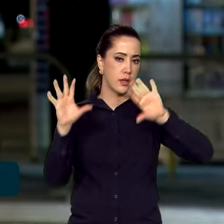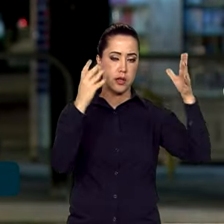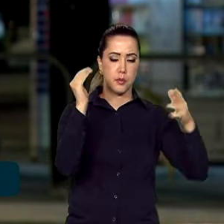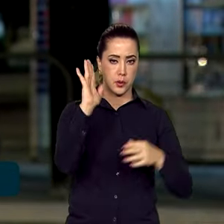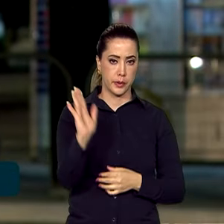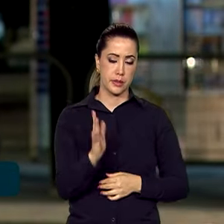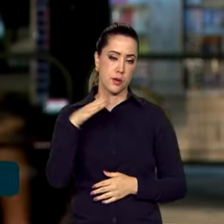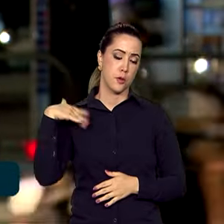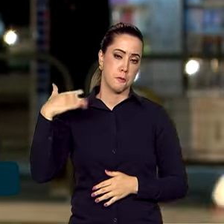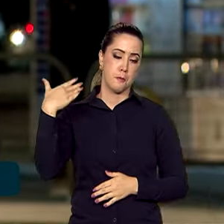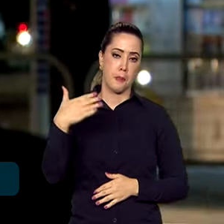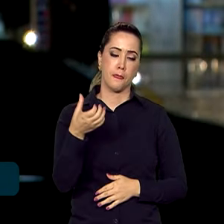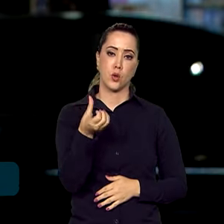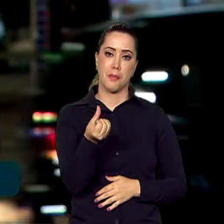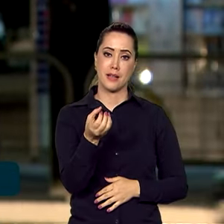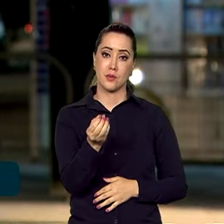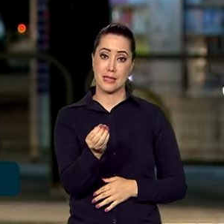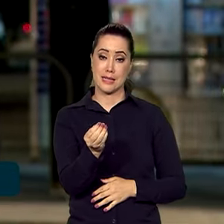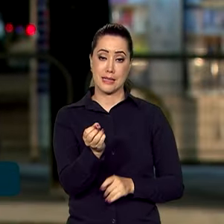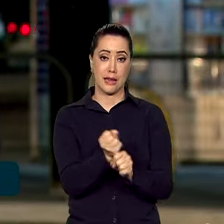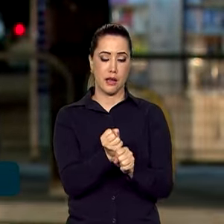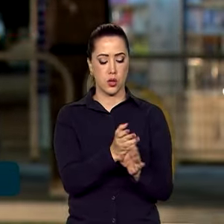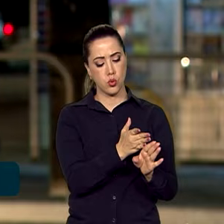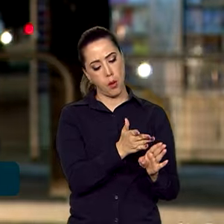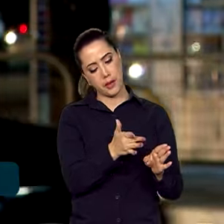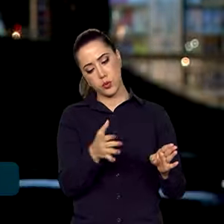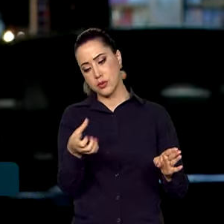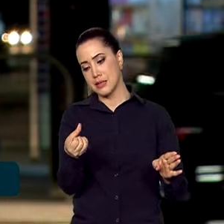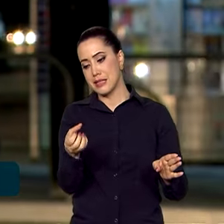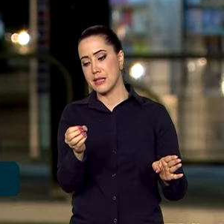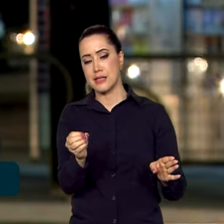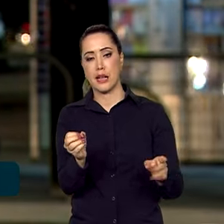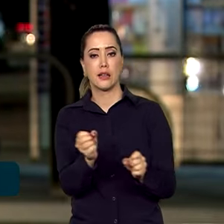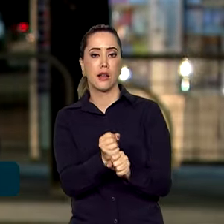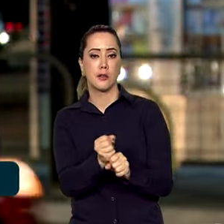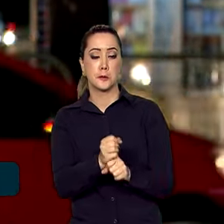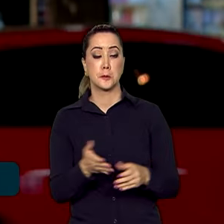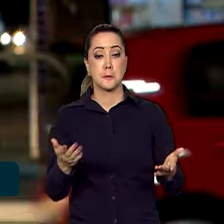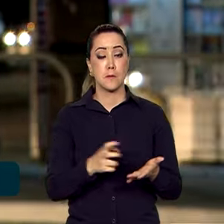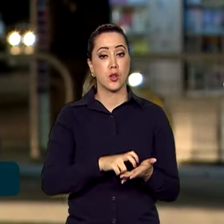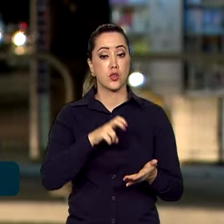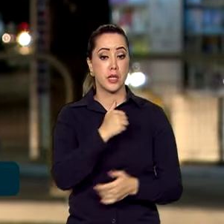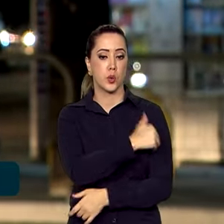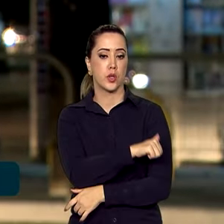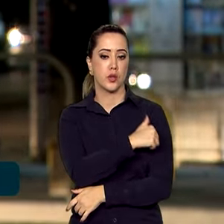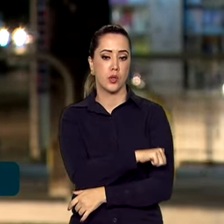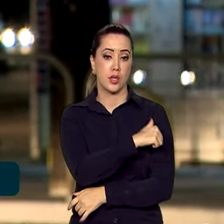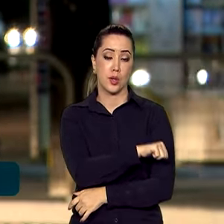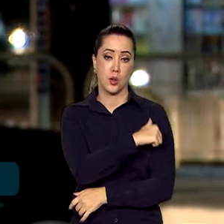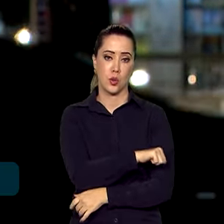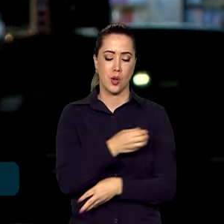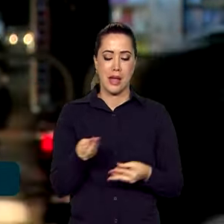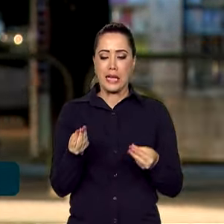Brasil ao longo de 60 anos. Hoje, pela manhã, o Rio de Janeiro teve a maior temperatura, a maior